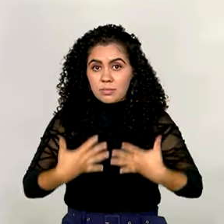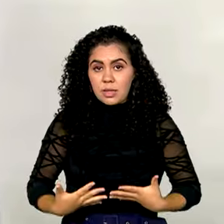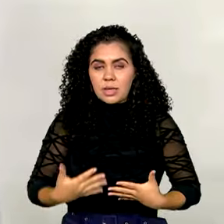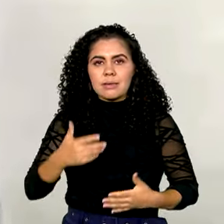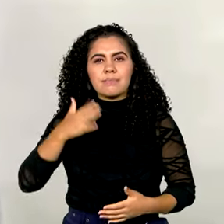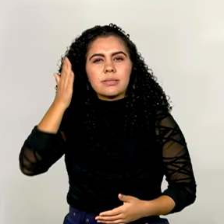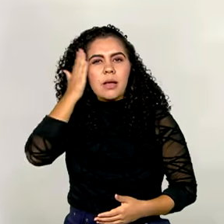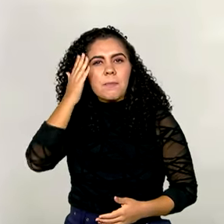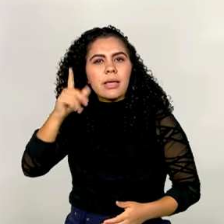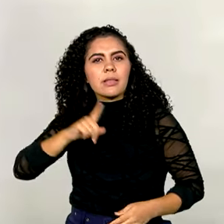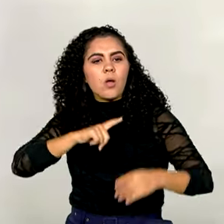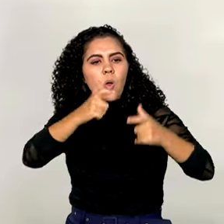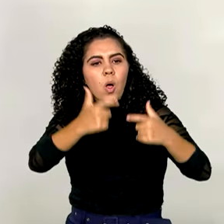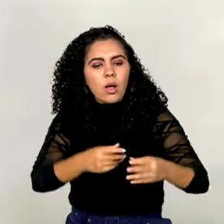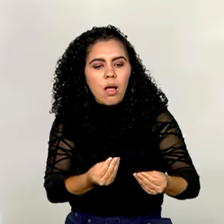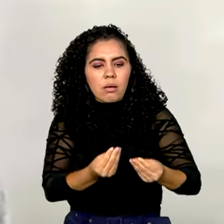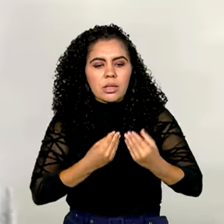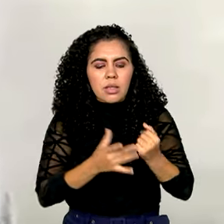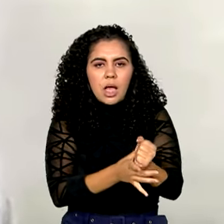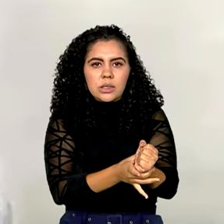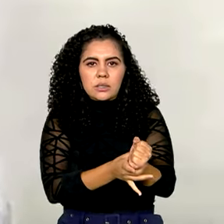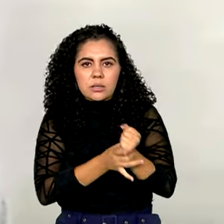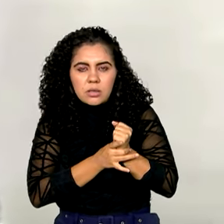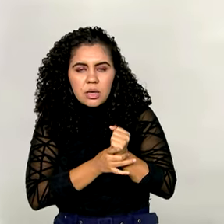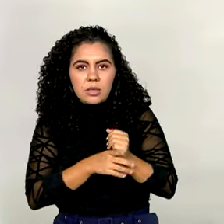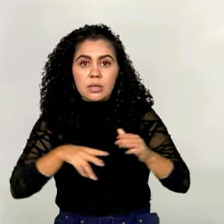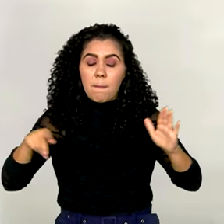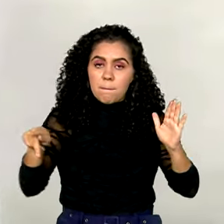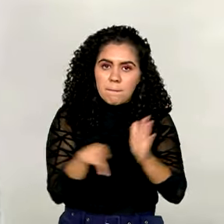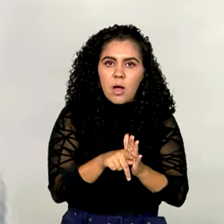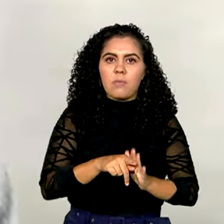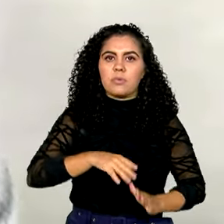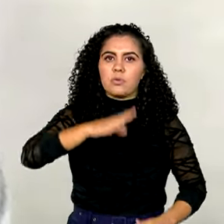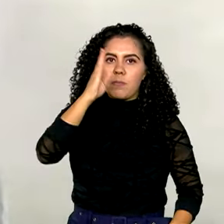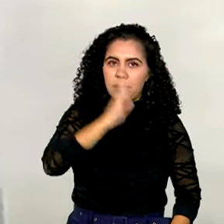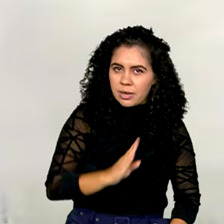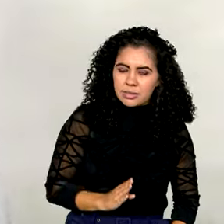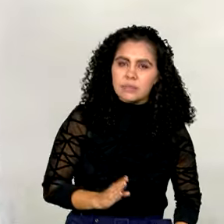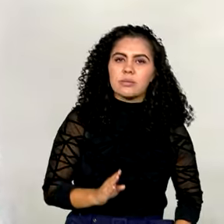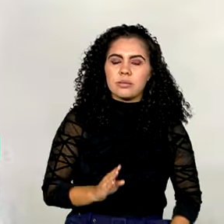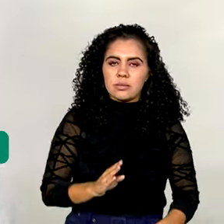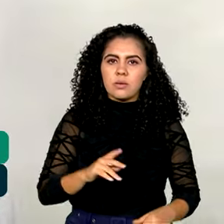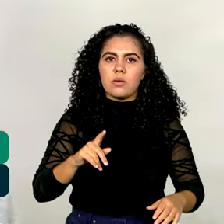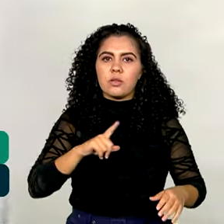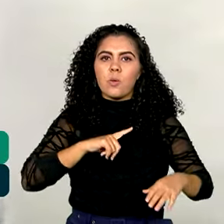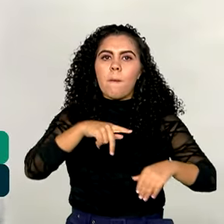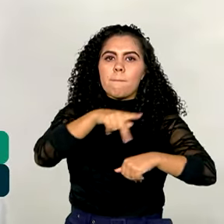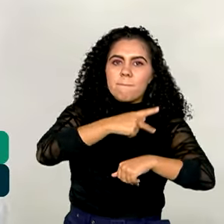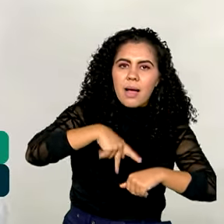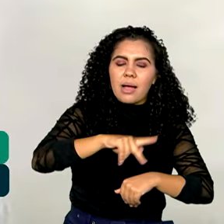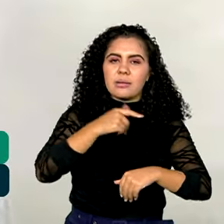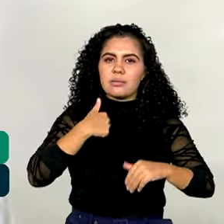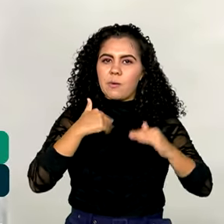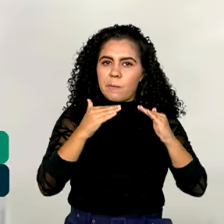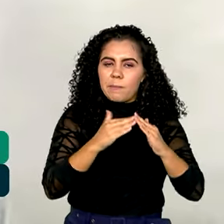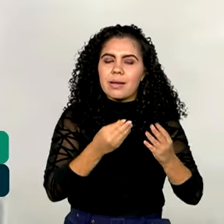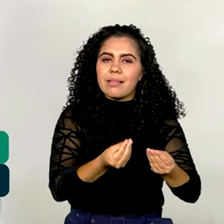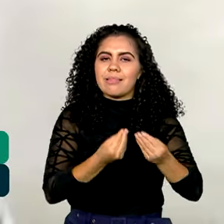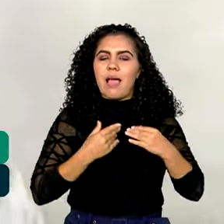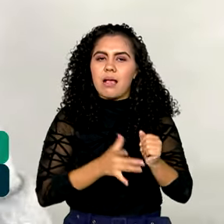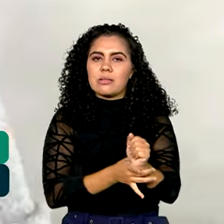serviço do governo do nosso país de origem nos deixa mais confiantes, mais seguras.